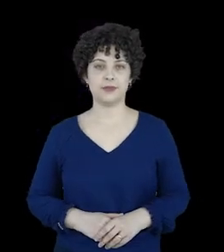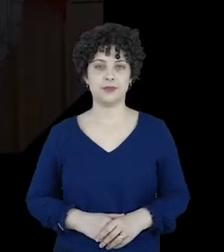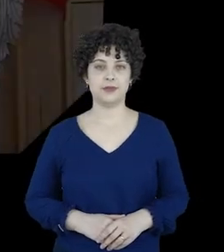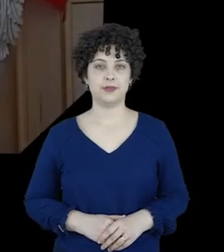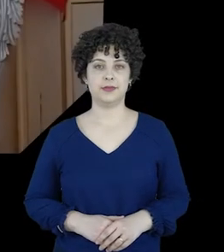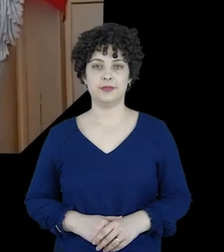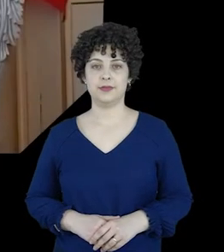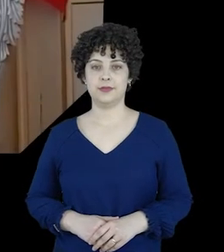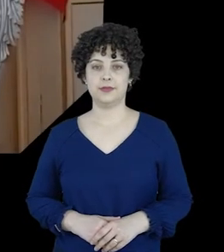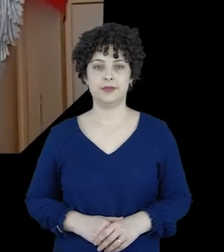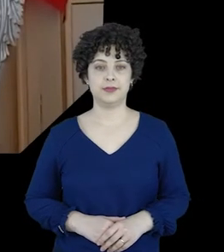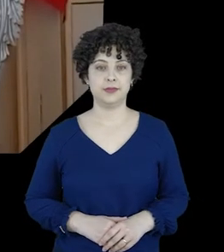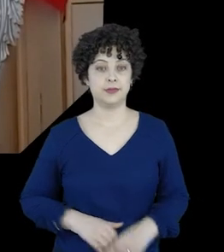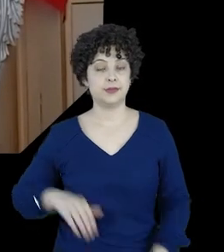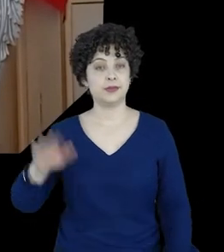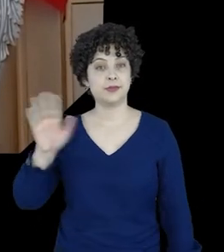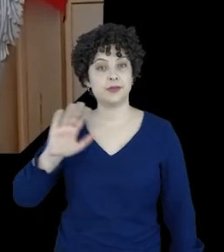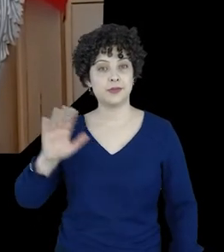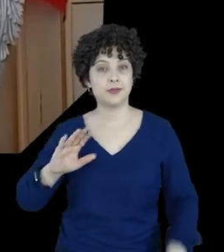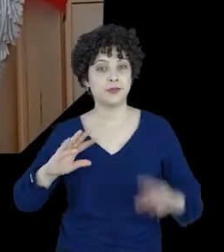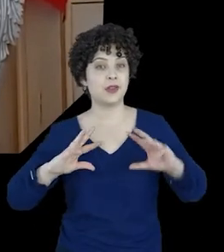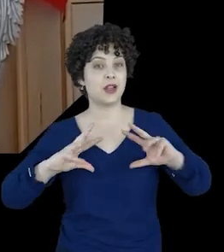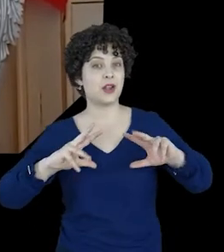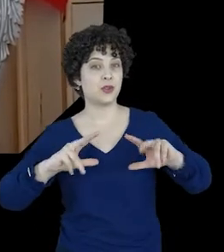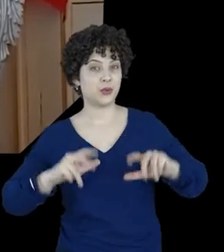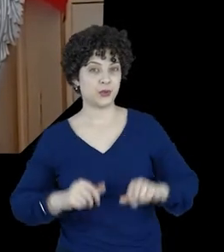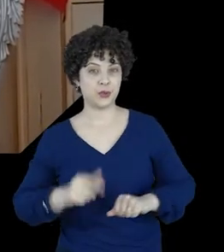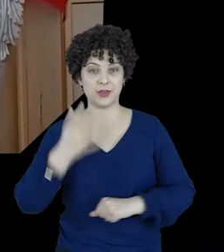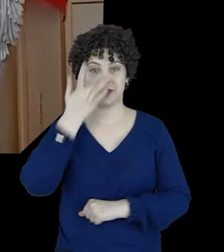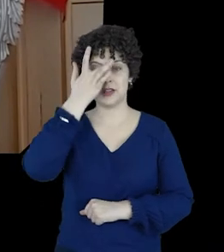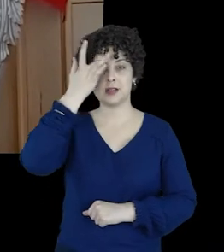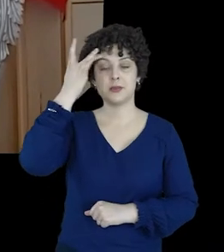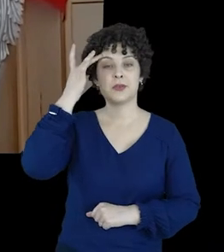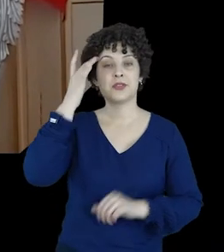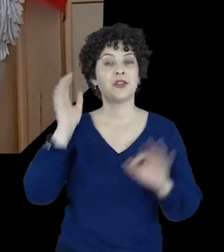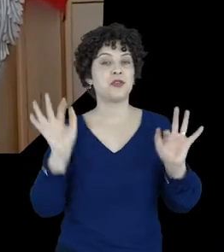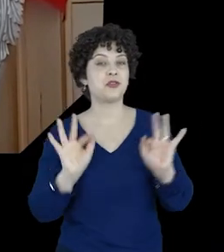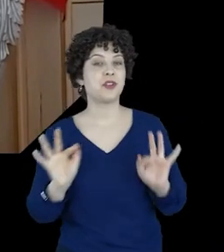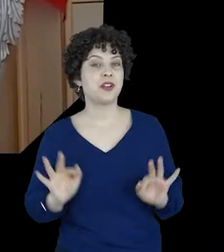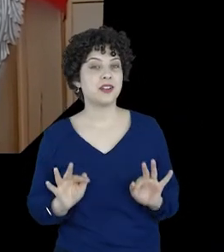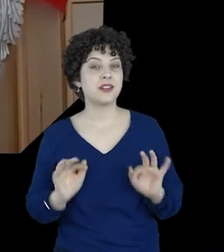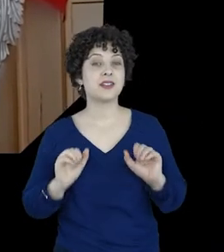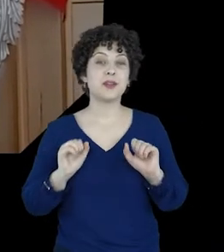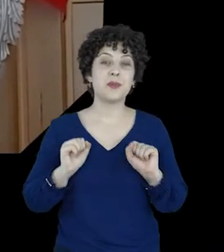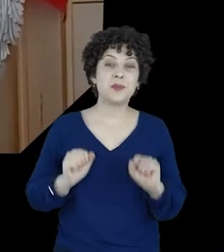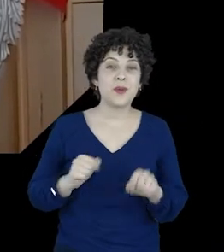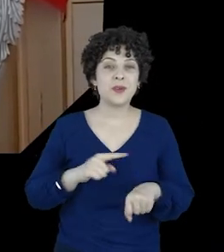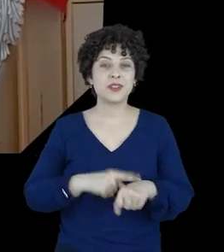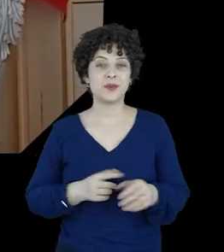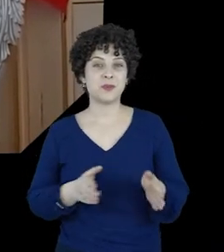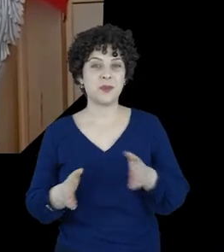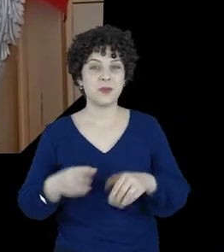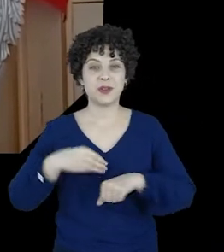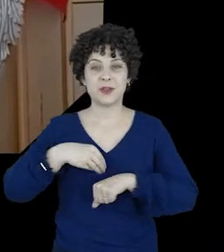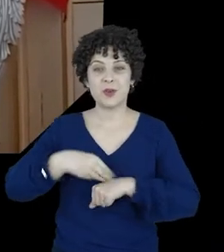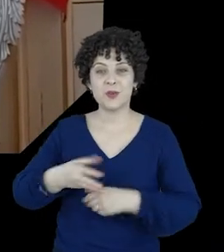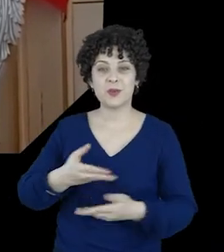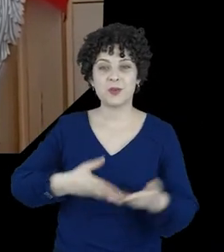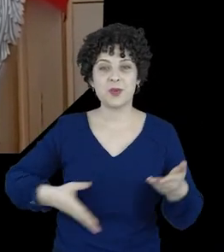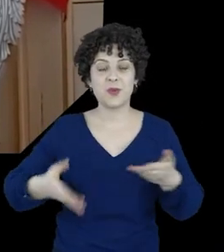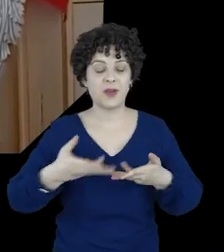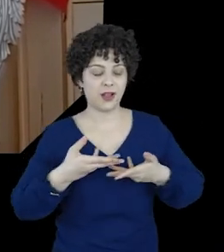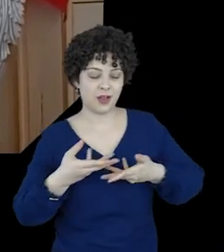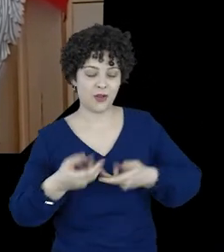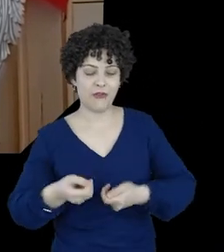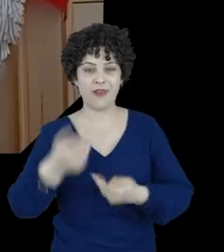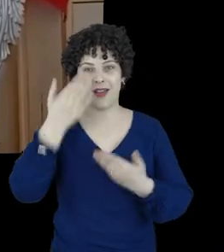Obrigado. Olá a todas e a todos. Estou feliz por compartilhar este momento com vocês e